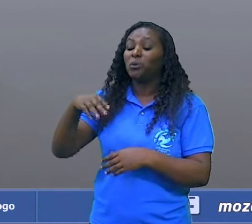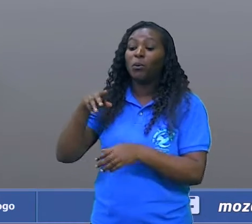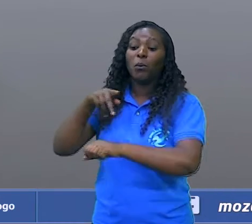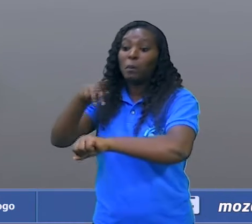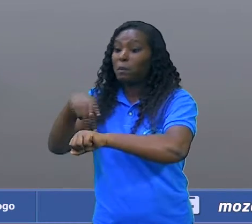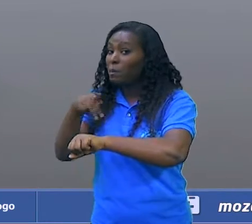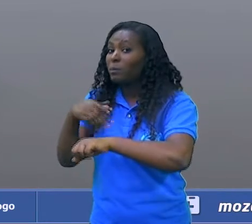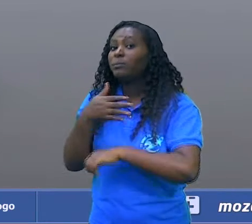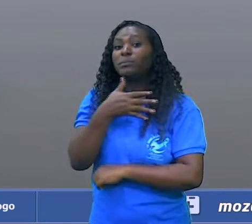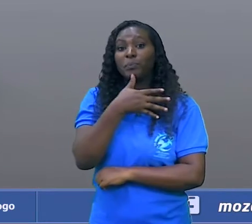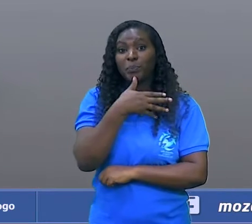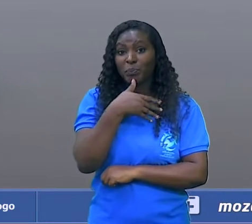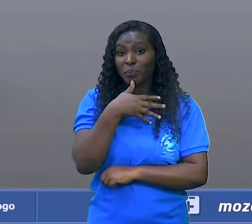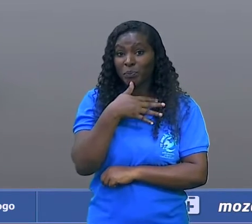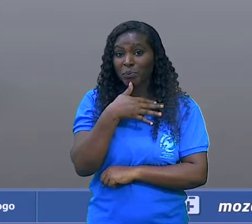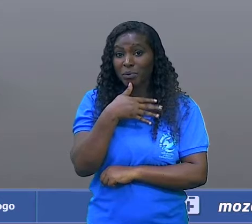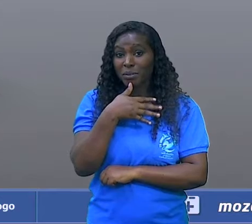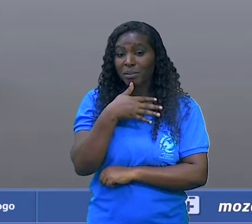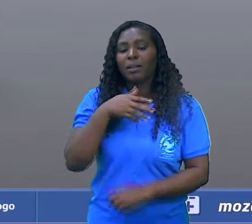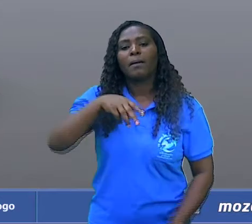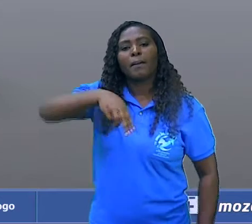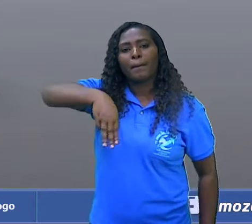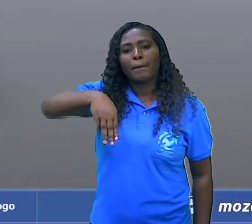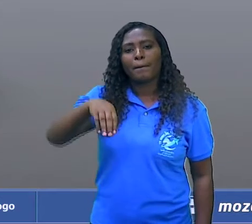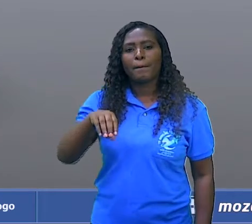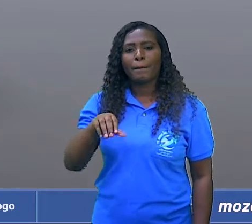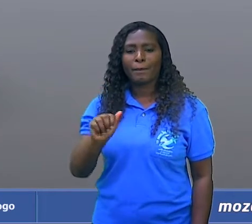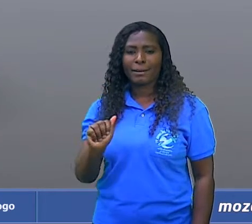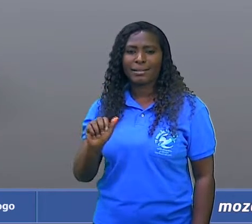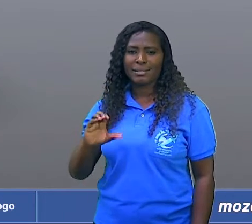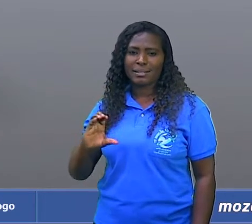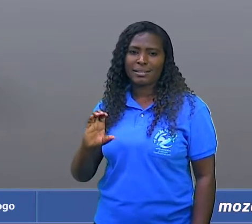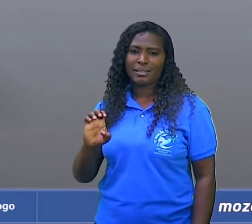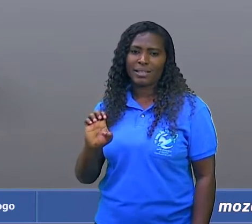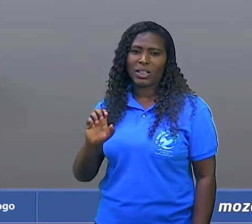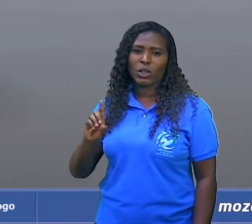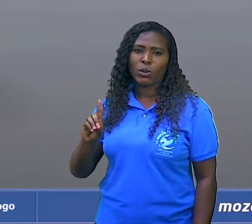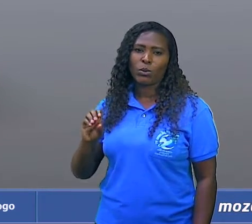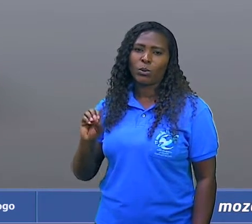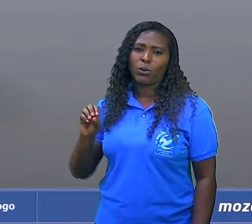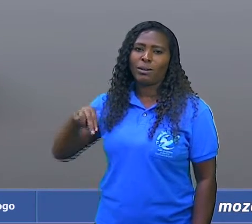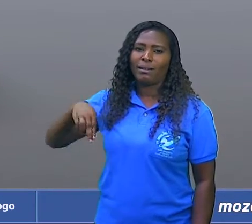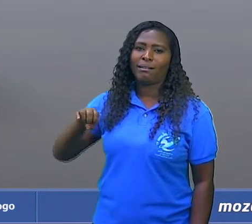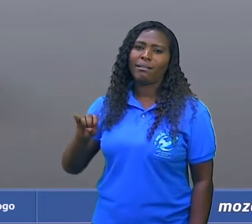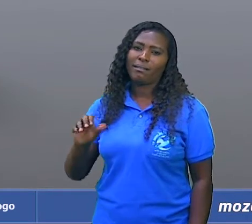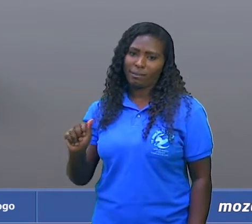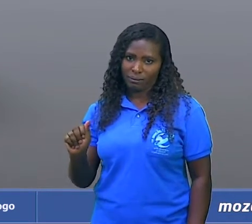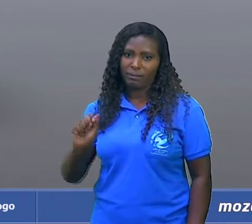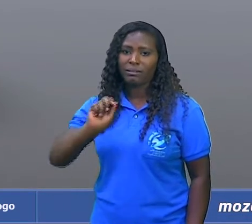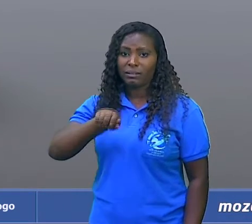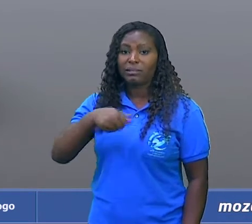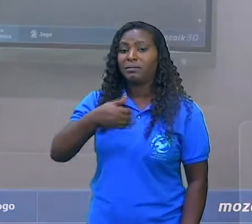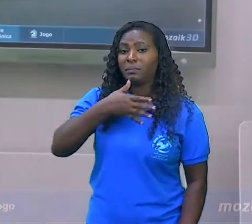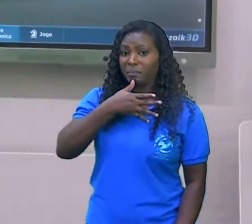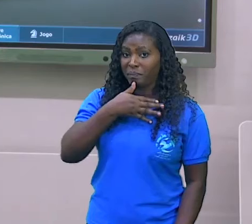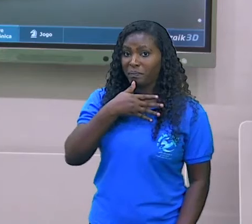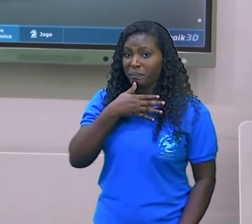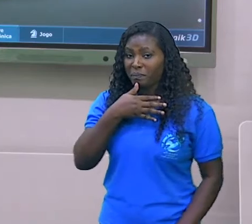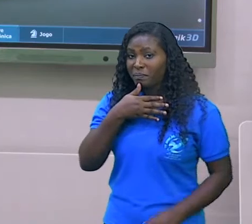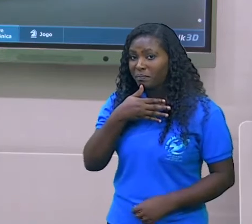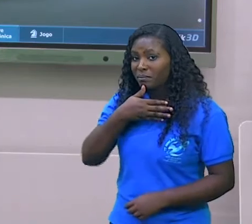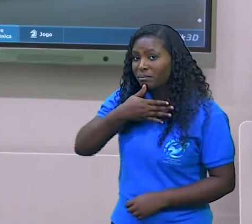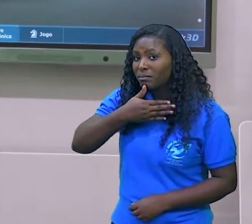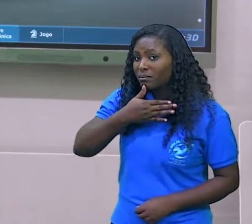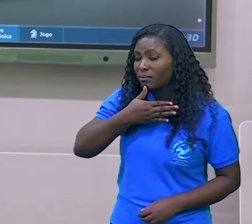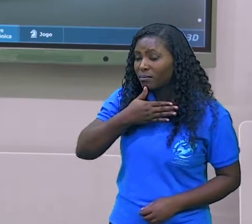ultrapassar as barreiras e também as fortificações. Além de manter os domínios já